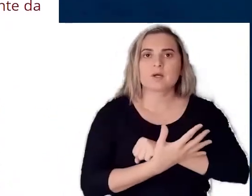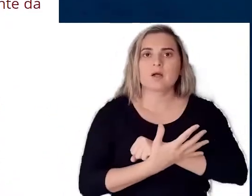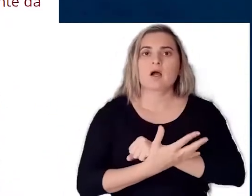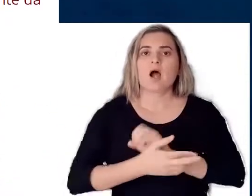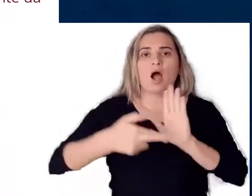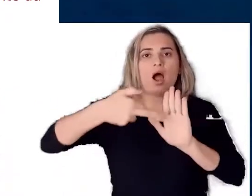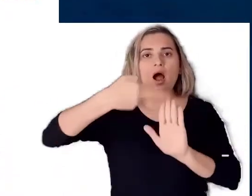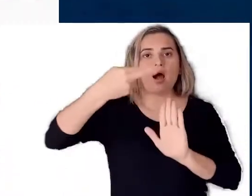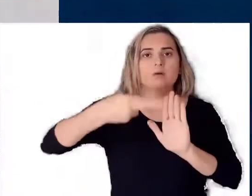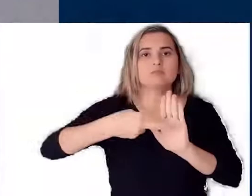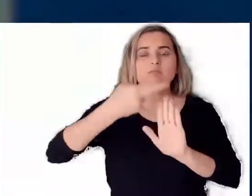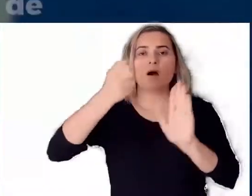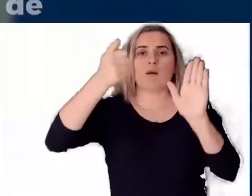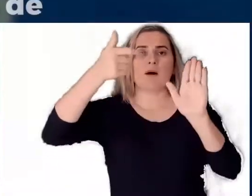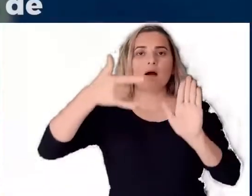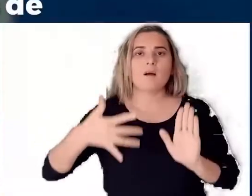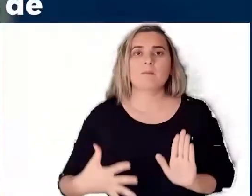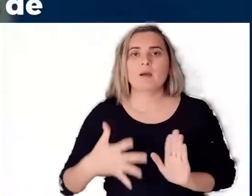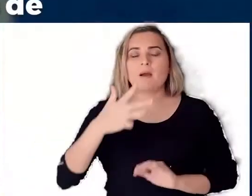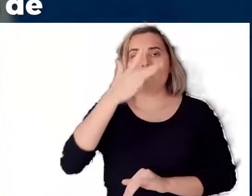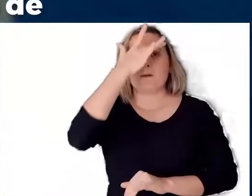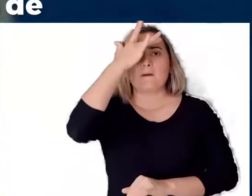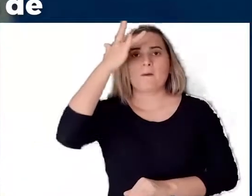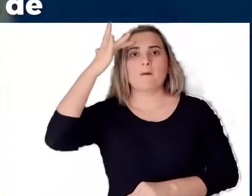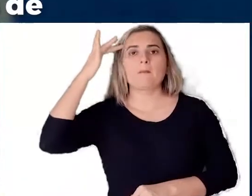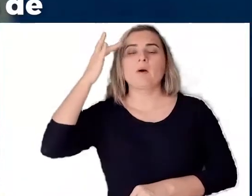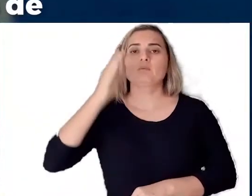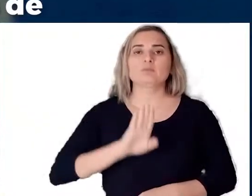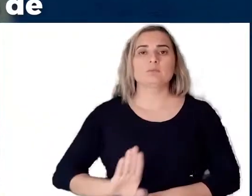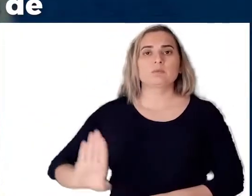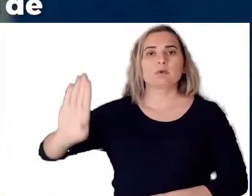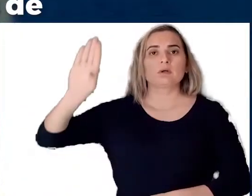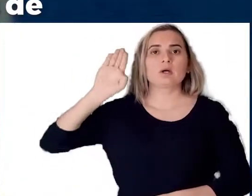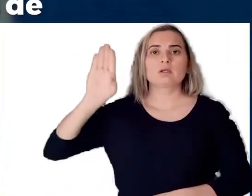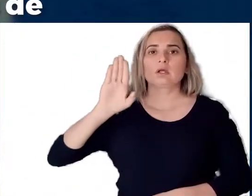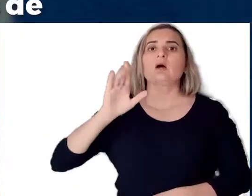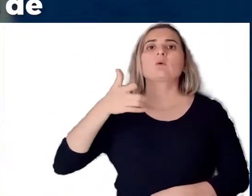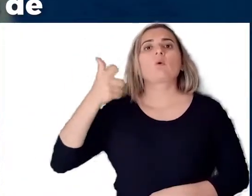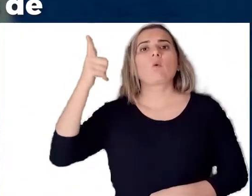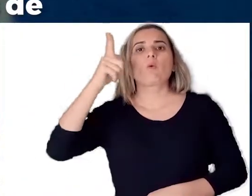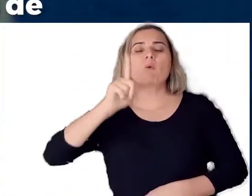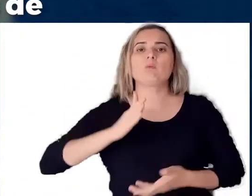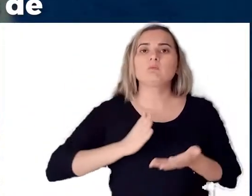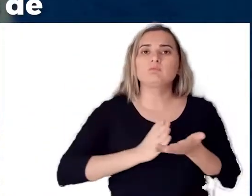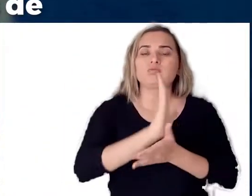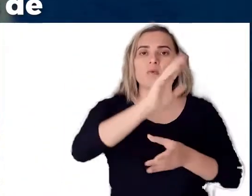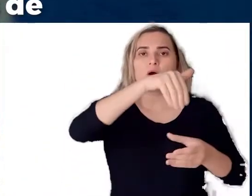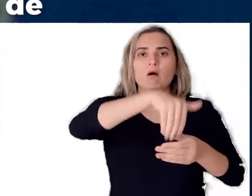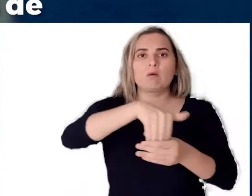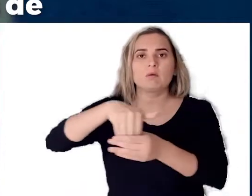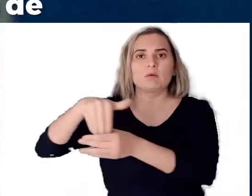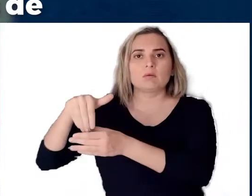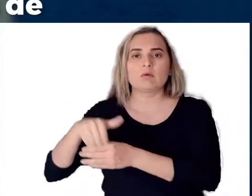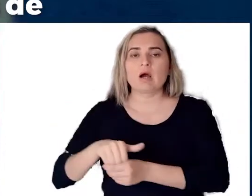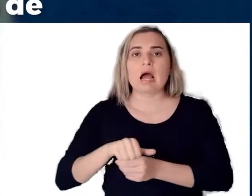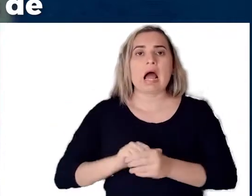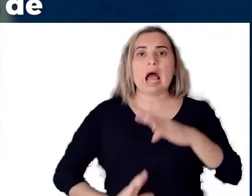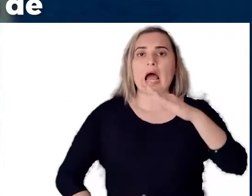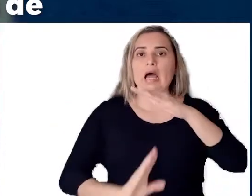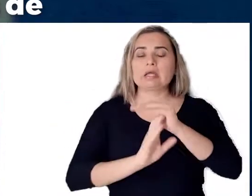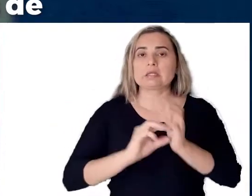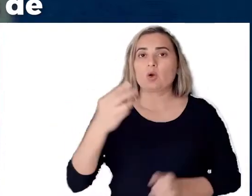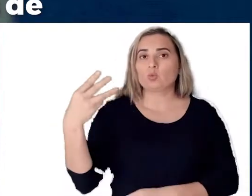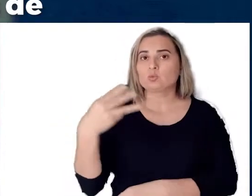De acordo com a nova resolução, os candidatos eleitos aos cargos de prefeito, vice-prefeito e vereador até o terceiro